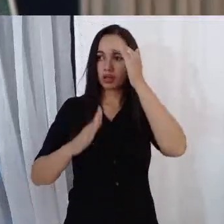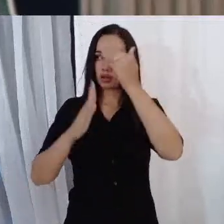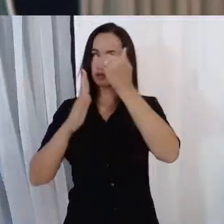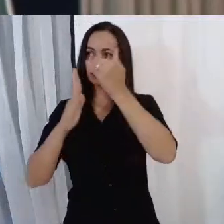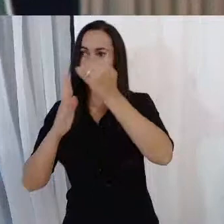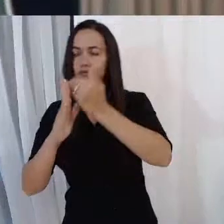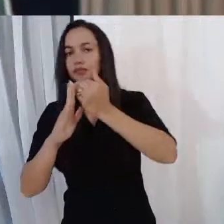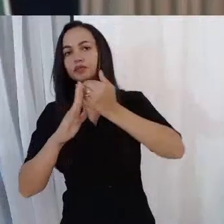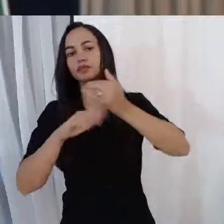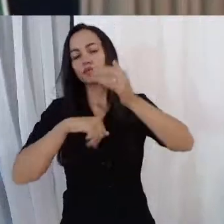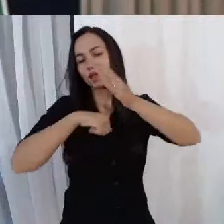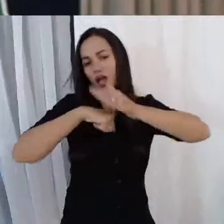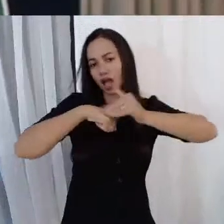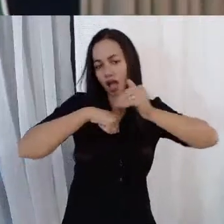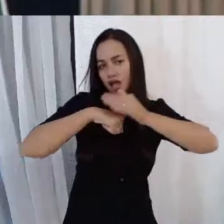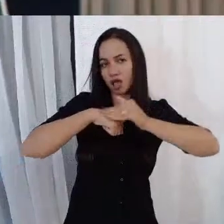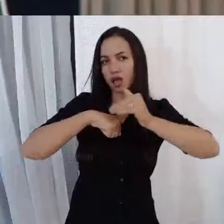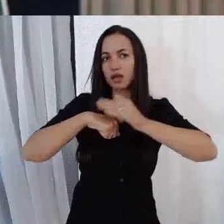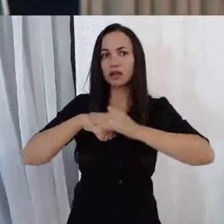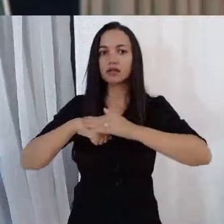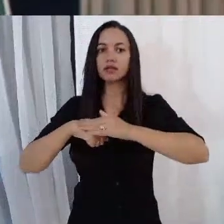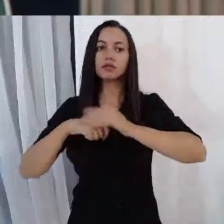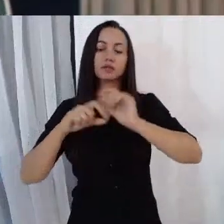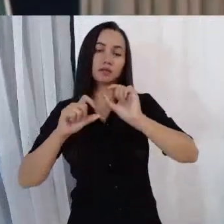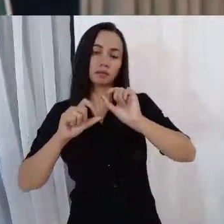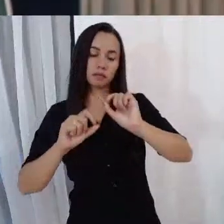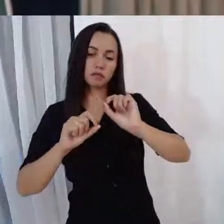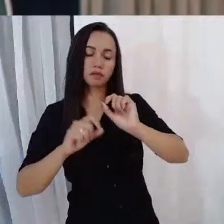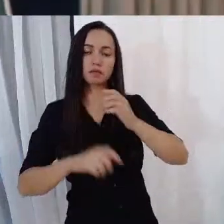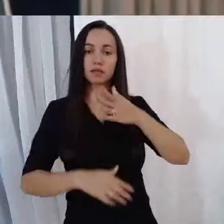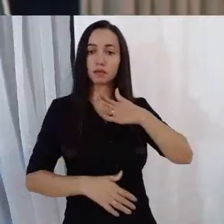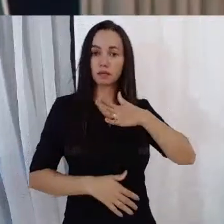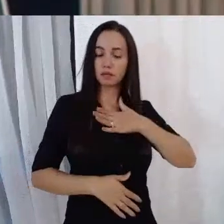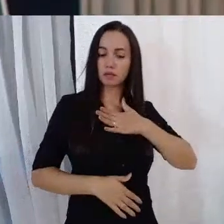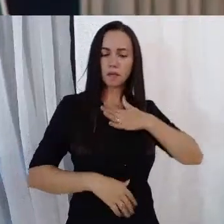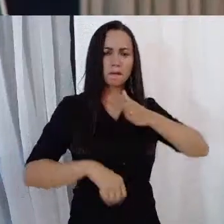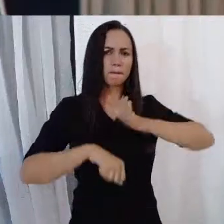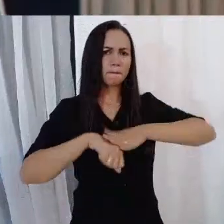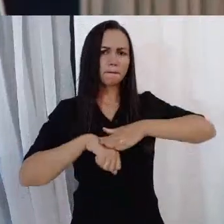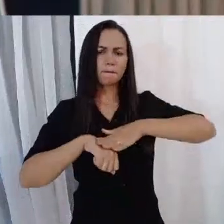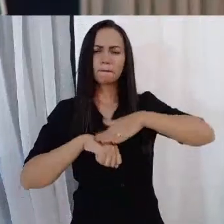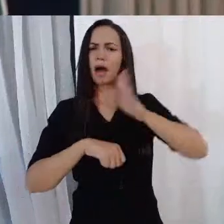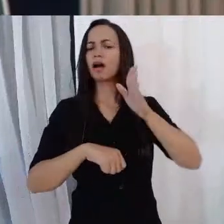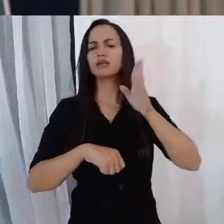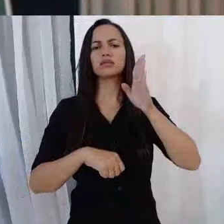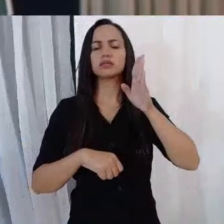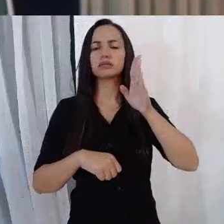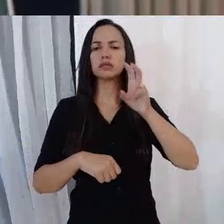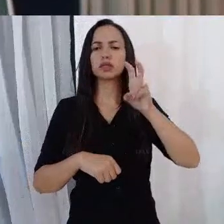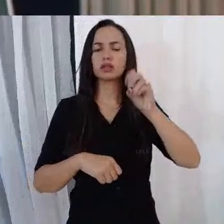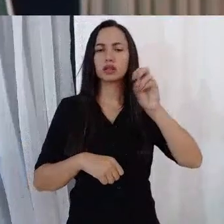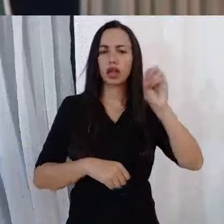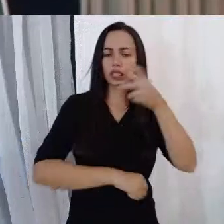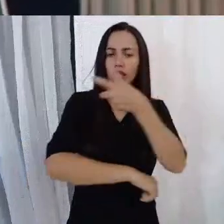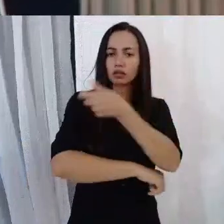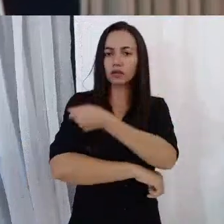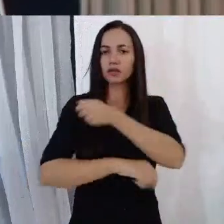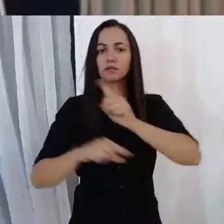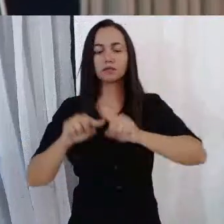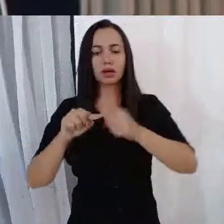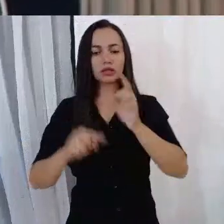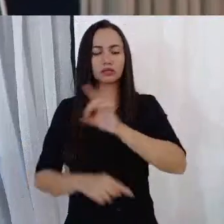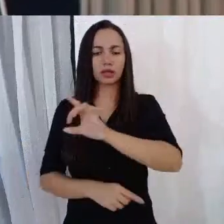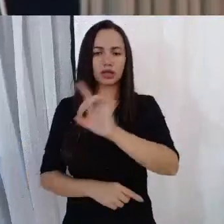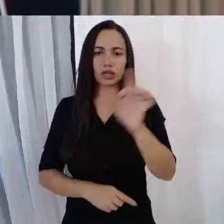mim, pode ser mais uma de 500 doses que já foram aplicadas em um dia, mas para cada um é ímpar.